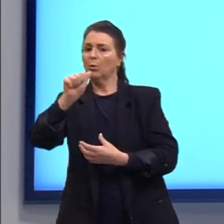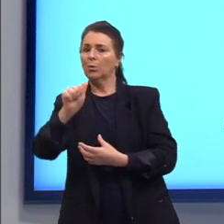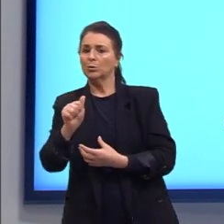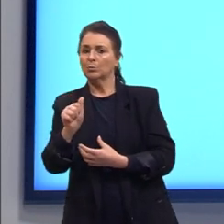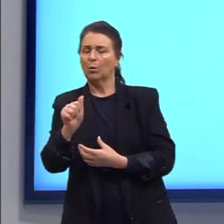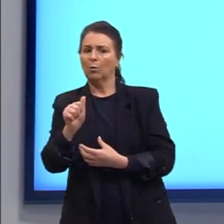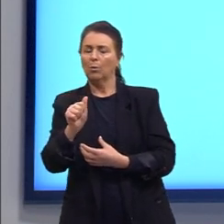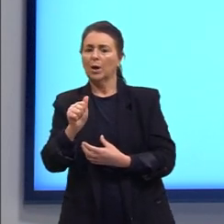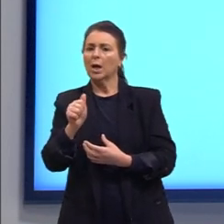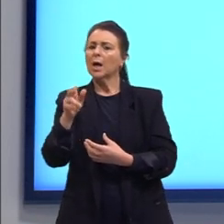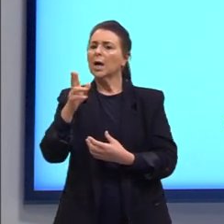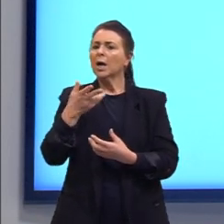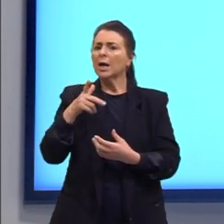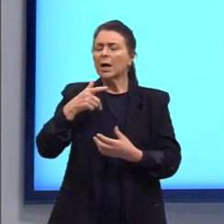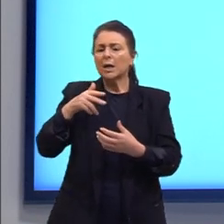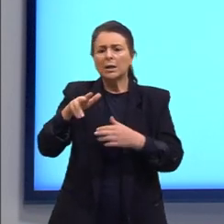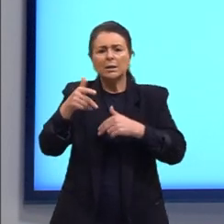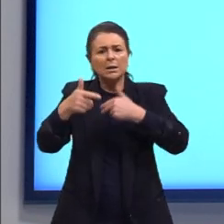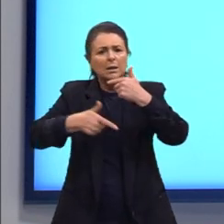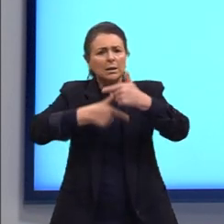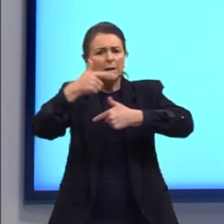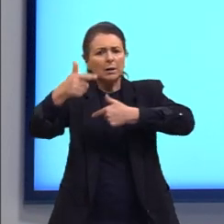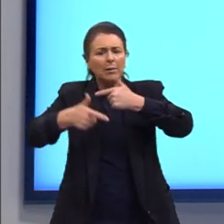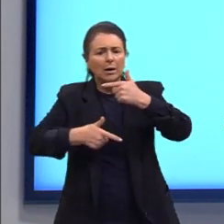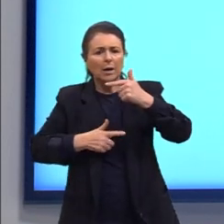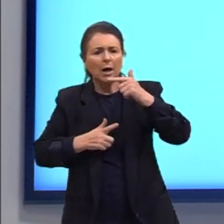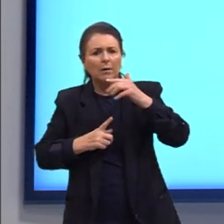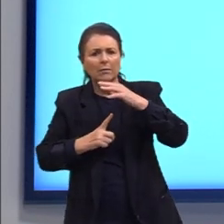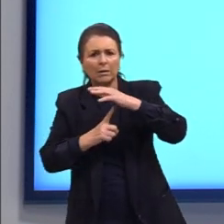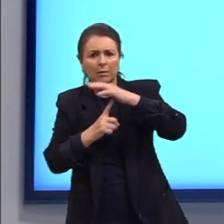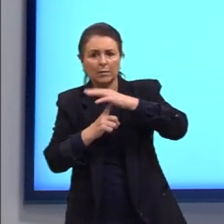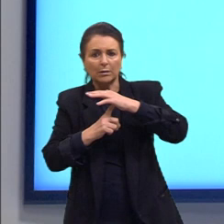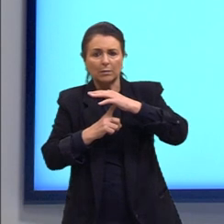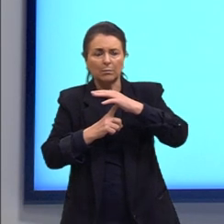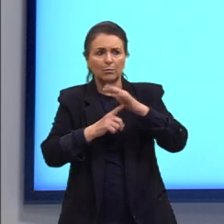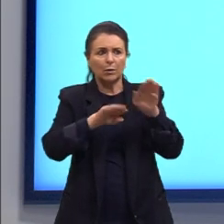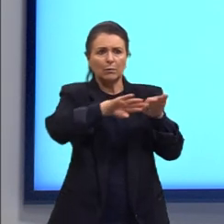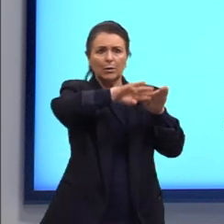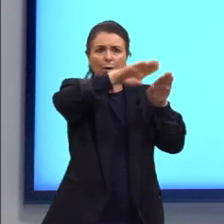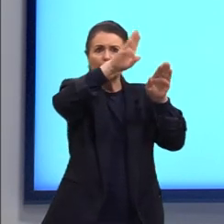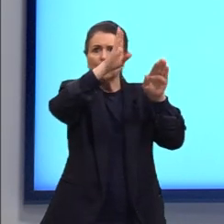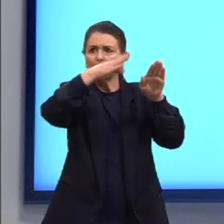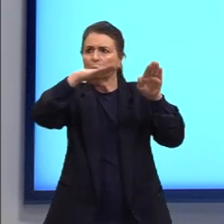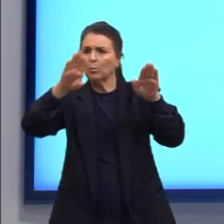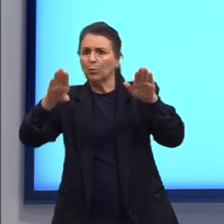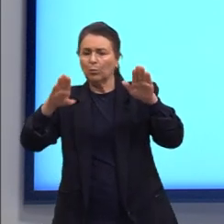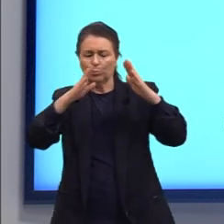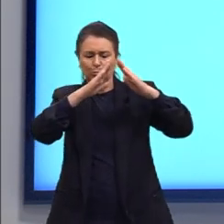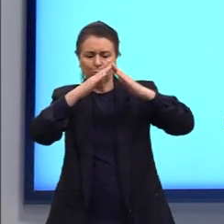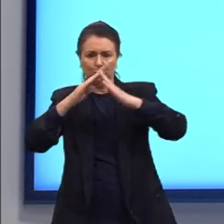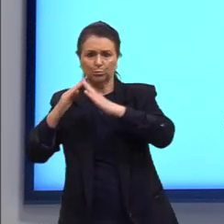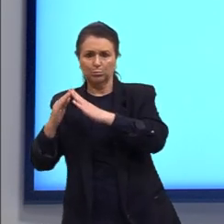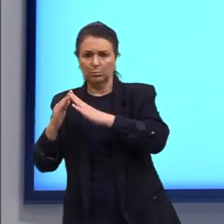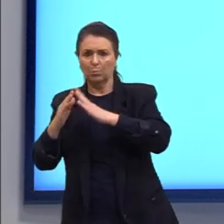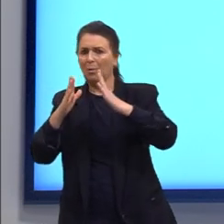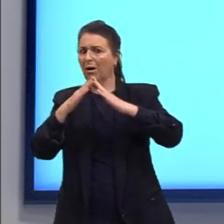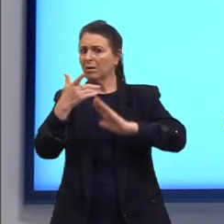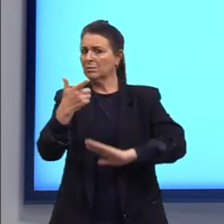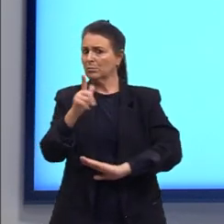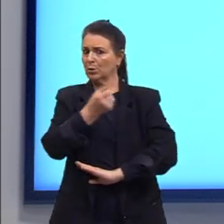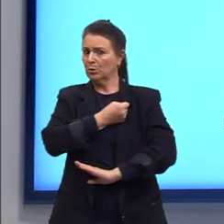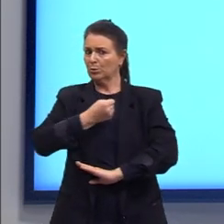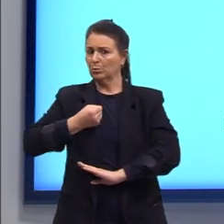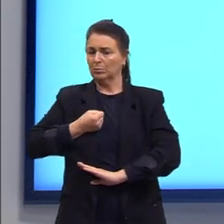carregador de feira livre, e morava no Morro da Babilônia, num barracão sem número. Uma noite, ele